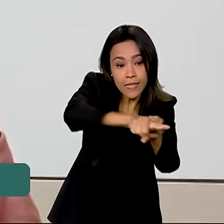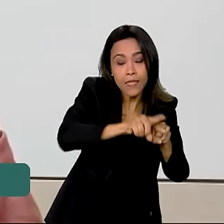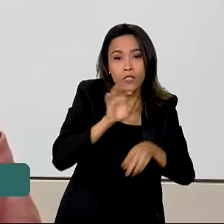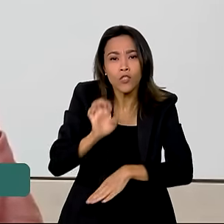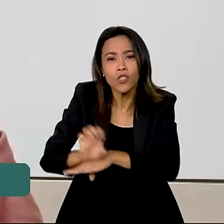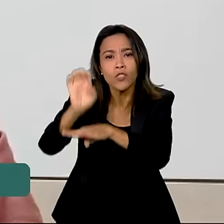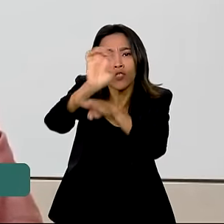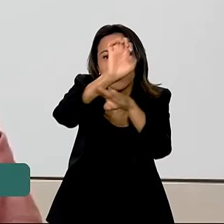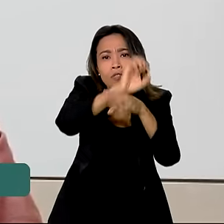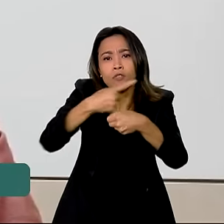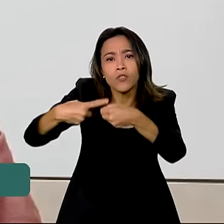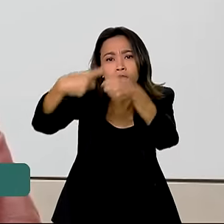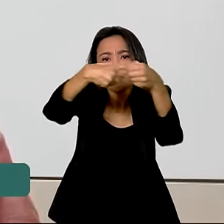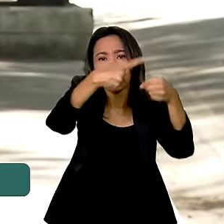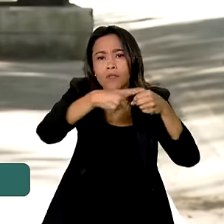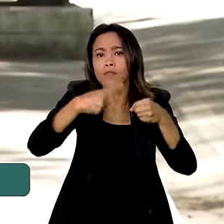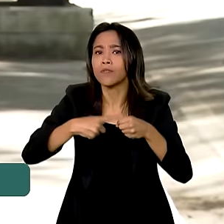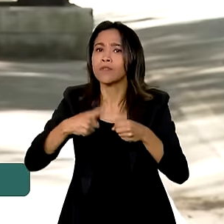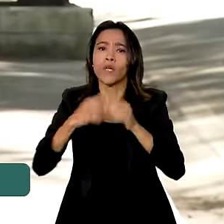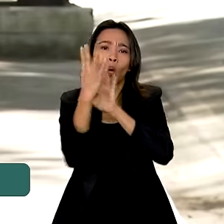conteúdo local em todo o Brasil.